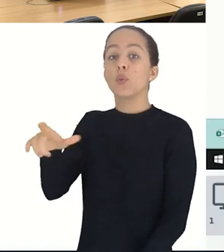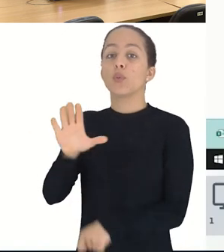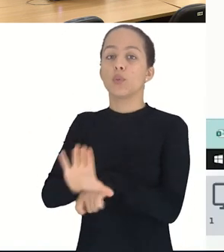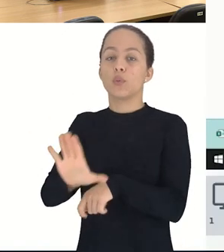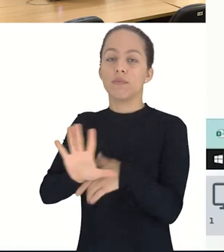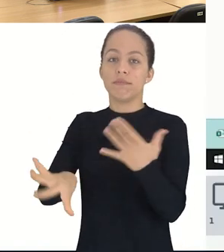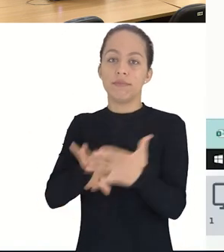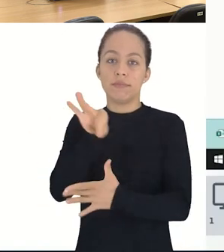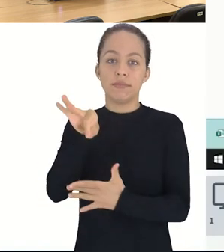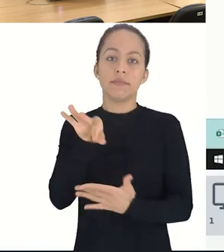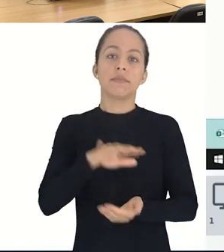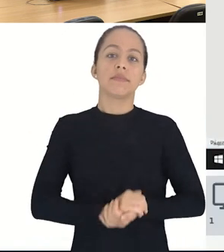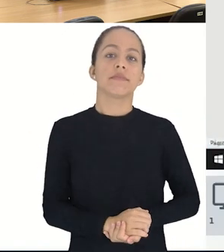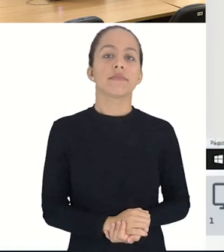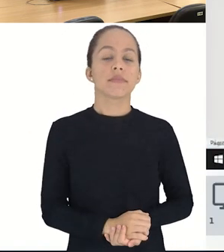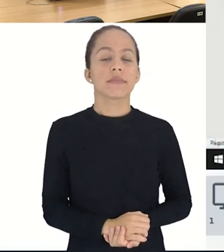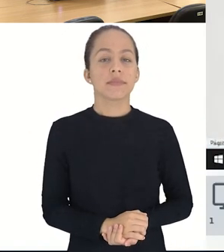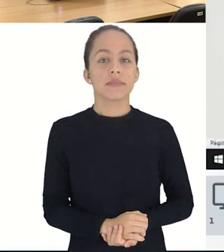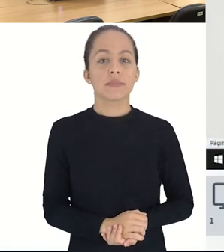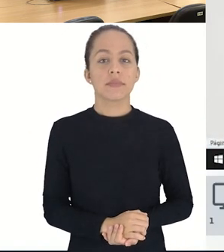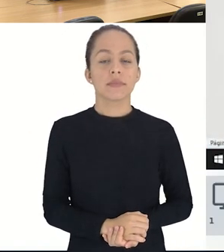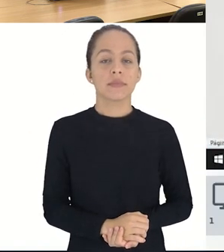para o próximo curso a ser sorteado.